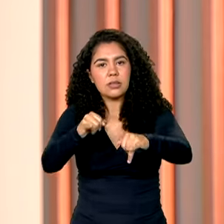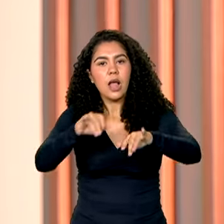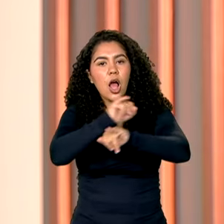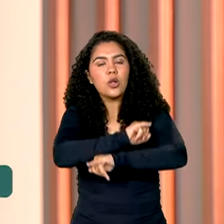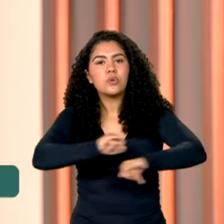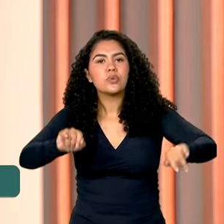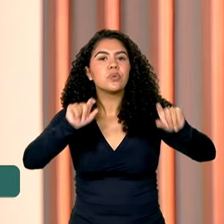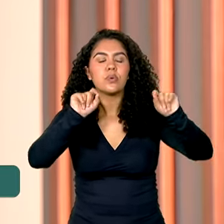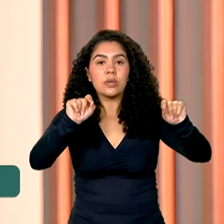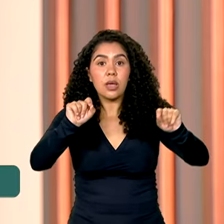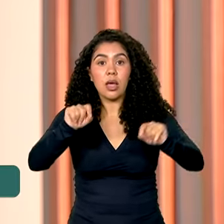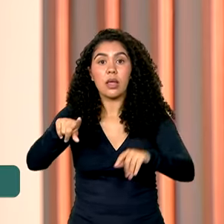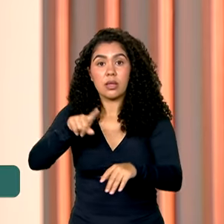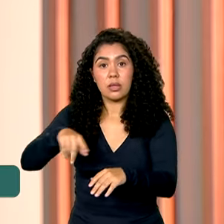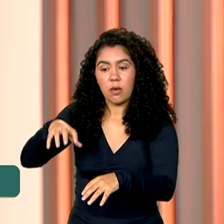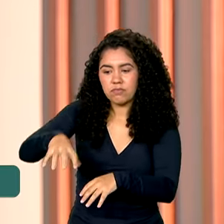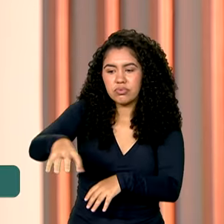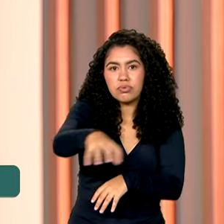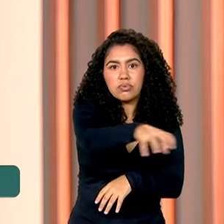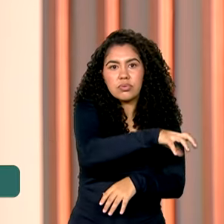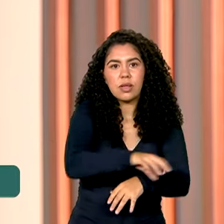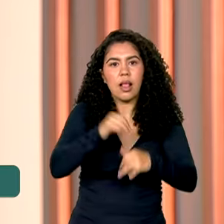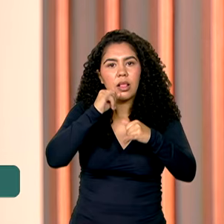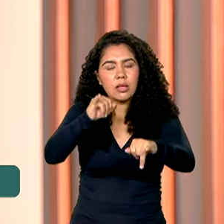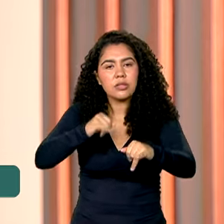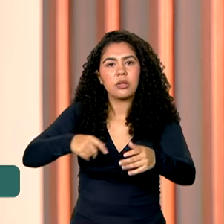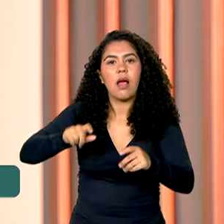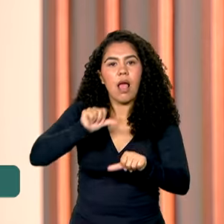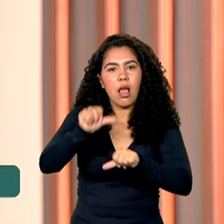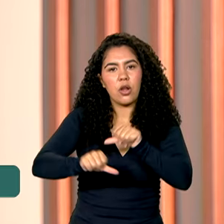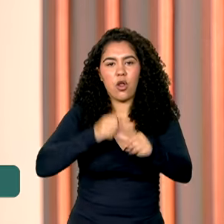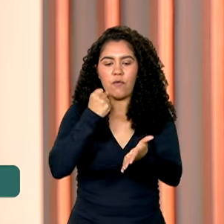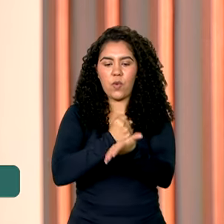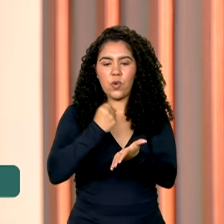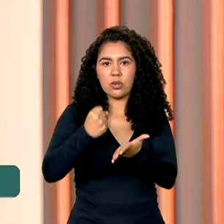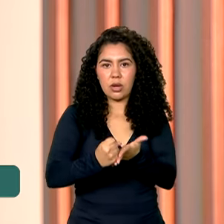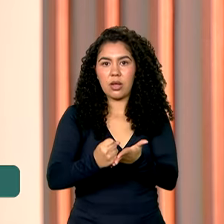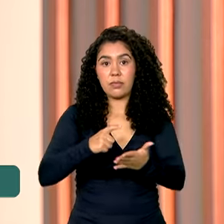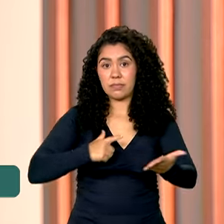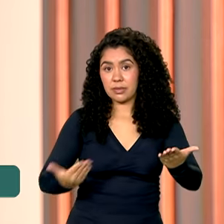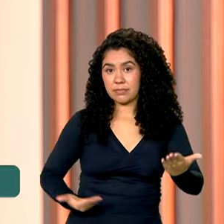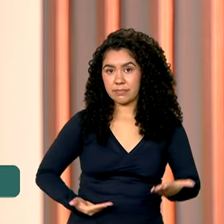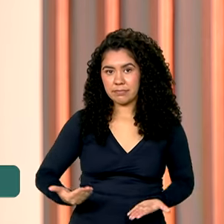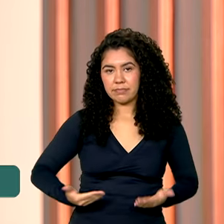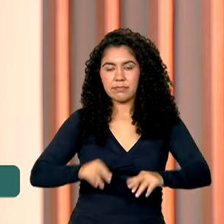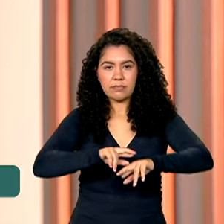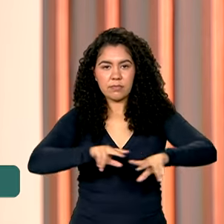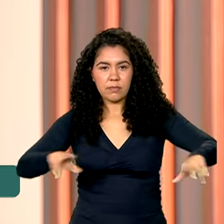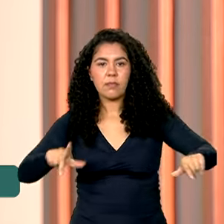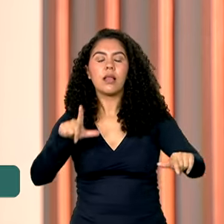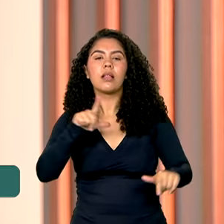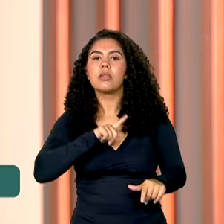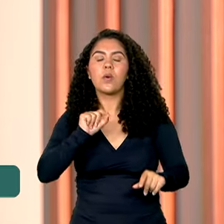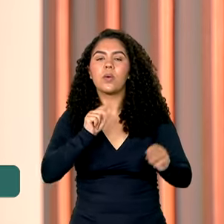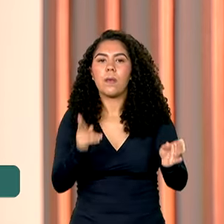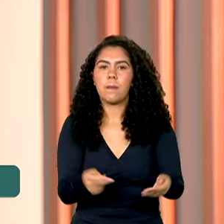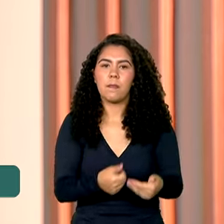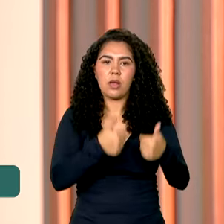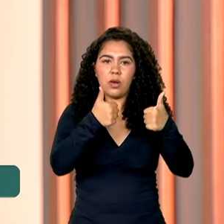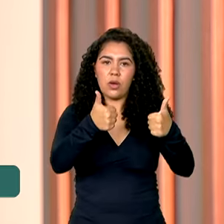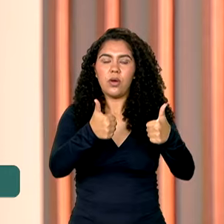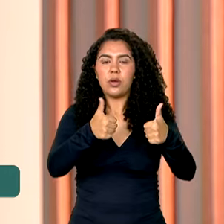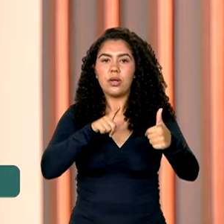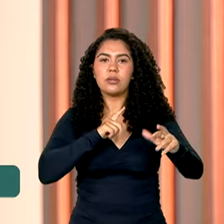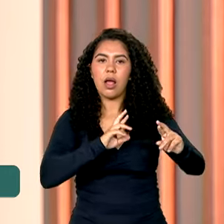distribuidoras de energia renovem seus contratos de concessão para prestação de serviços. Entre eles, a melhoria dos